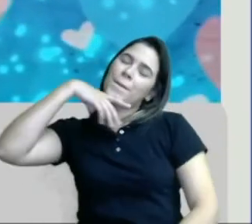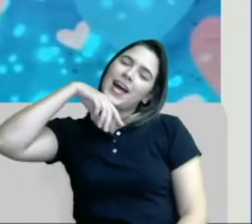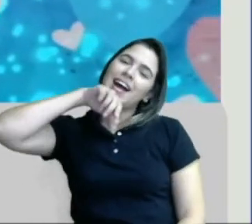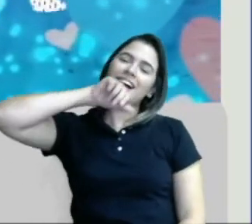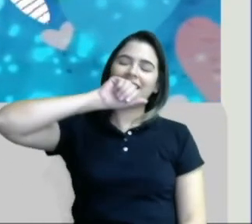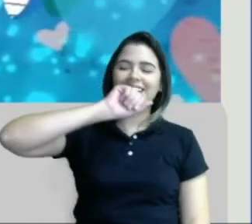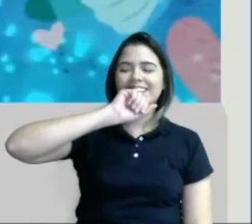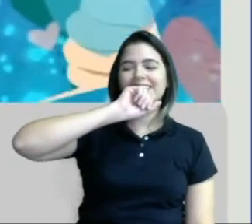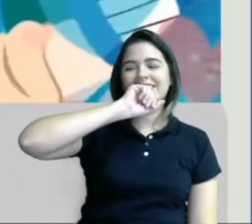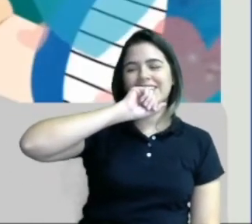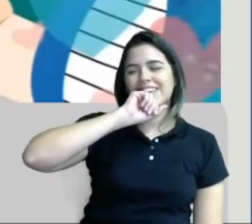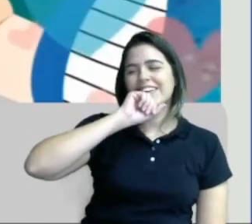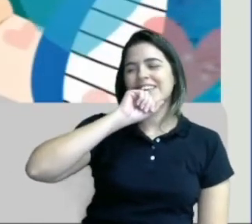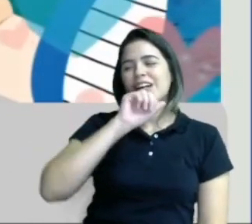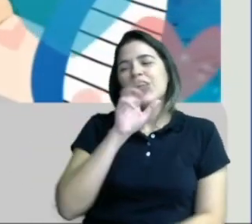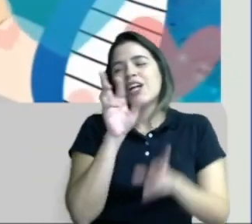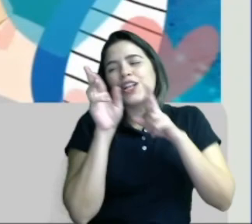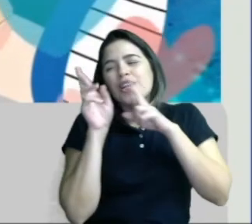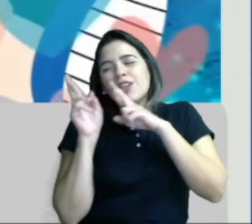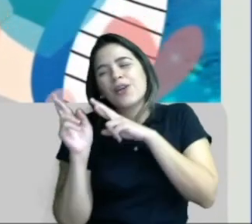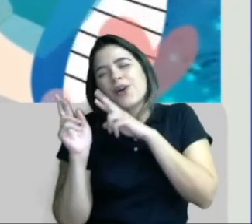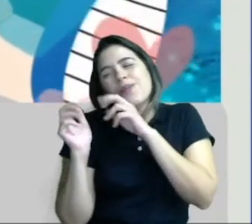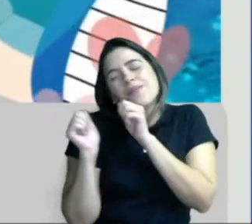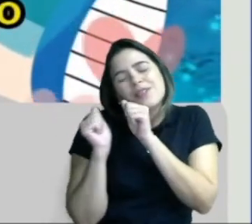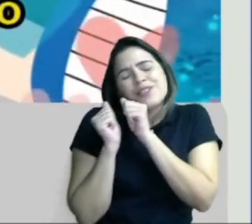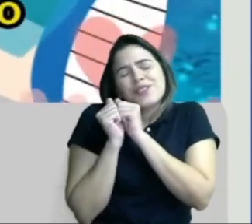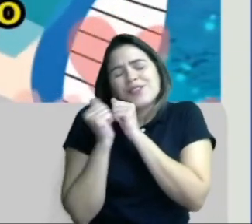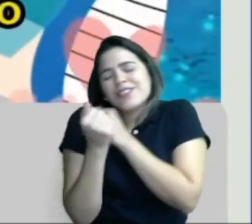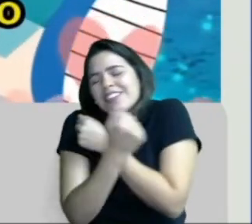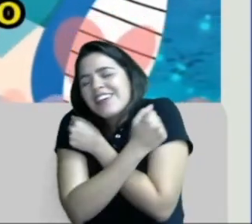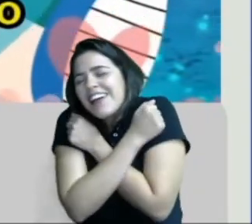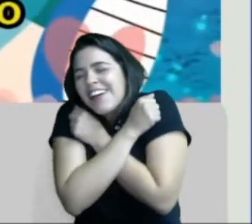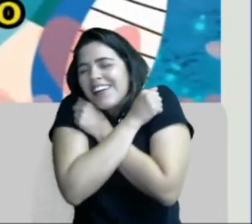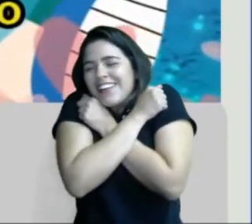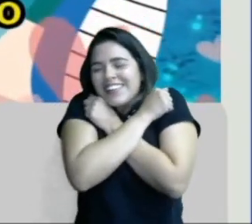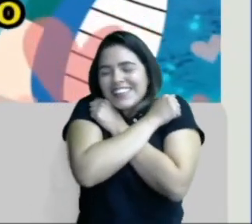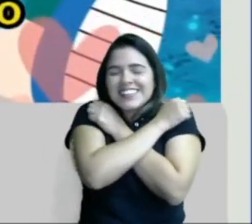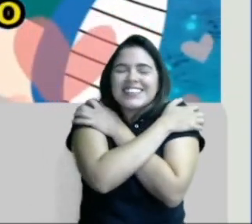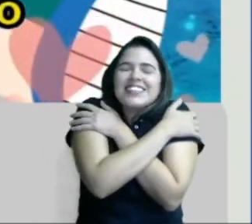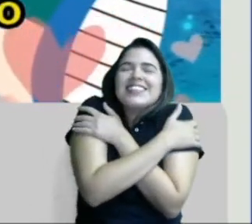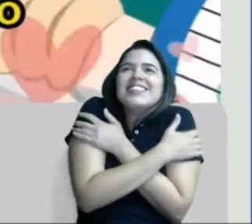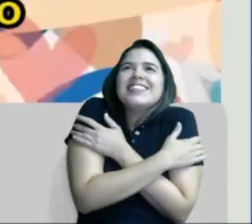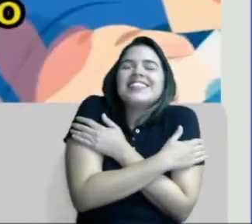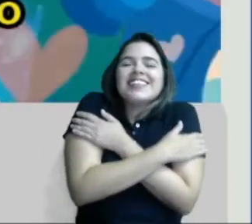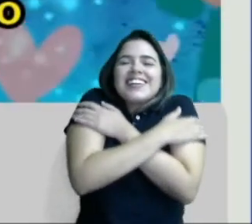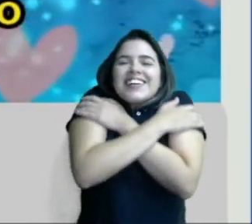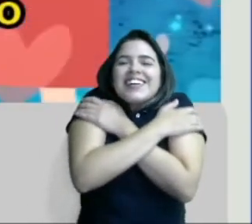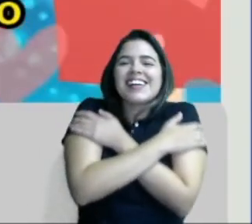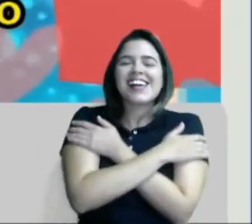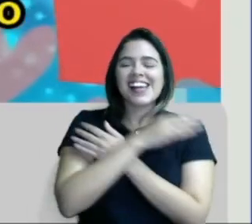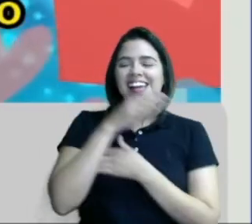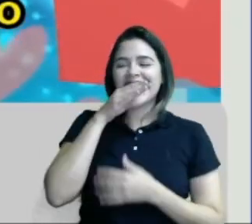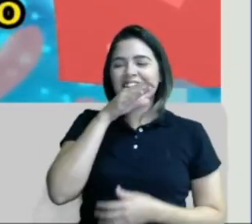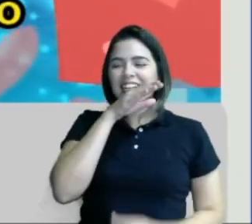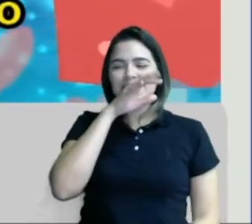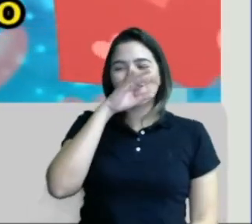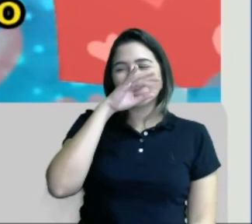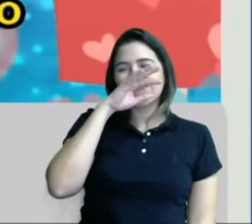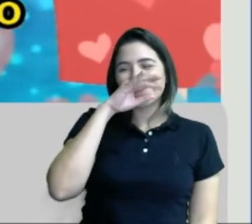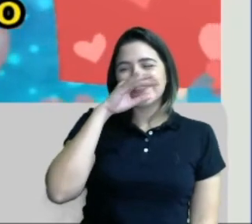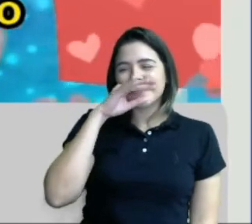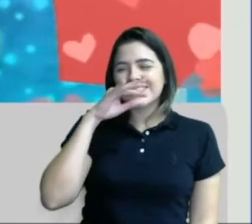Paizinho. Dá uma comida abraçadinho. Seu abraço é quentinho. E cheirinho de